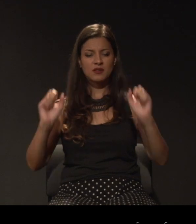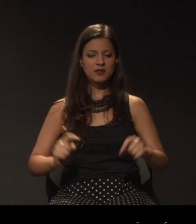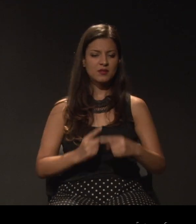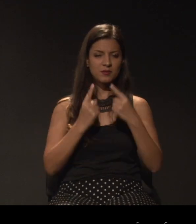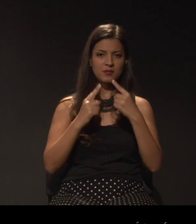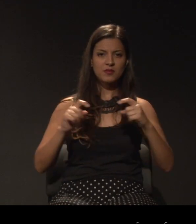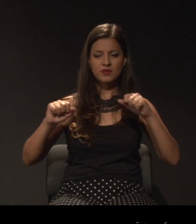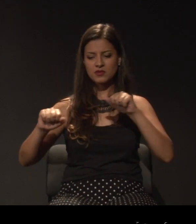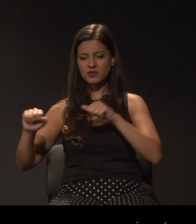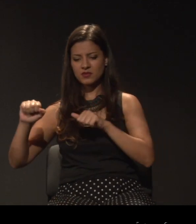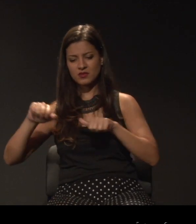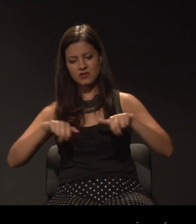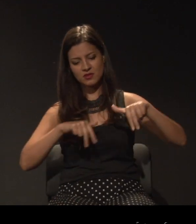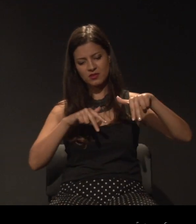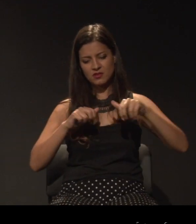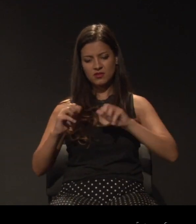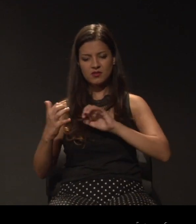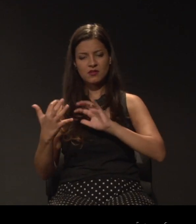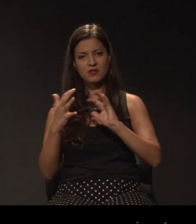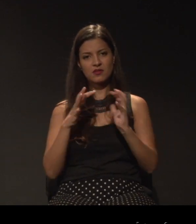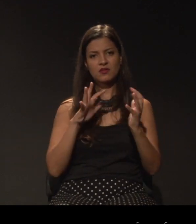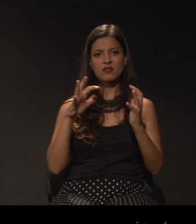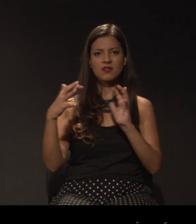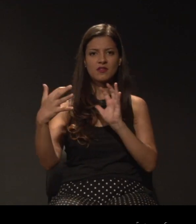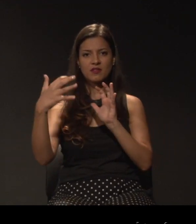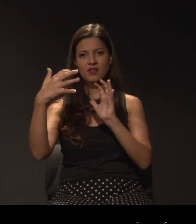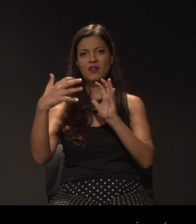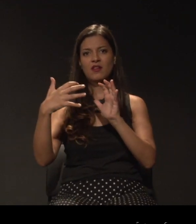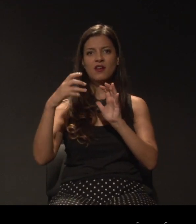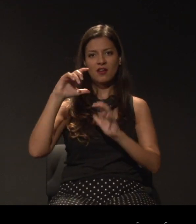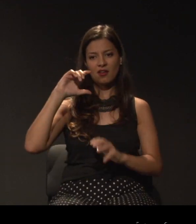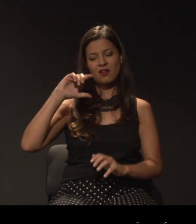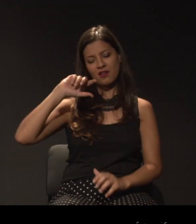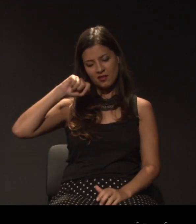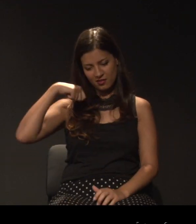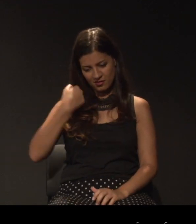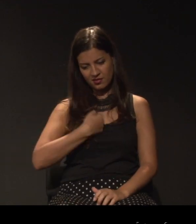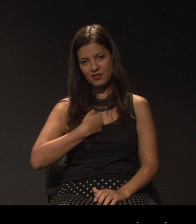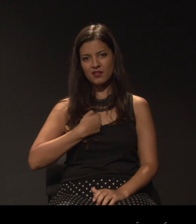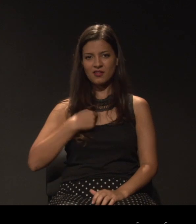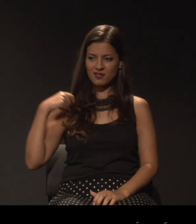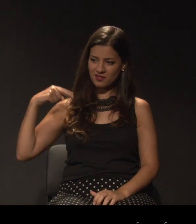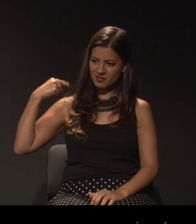para dançar a nossa dança, para ser nossa gente. E era festa.